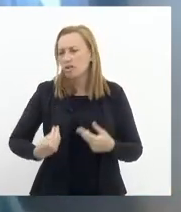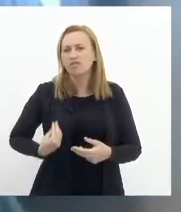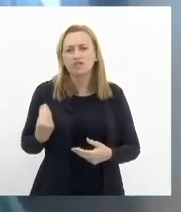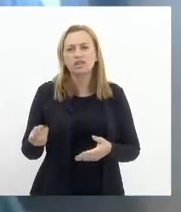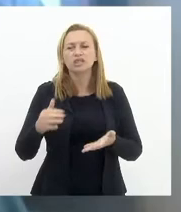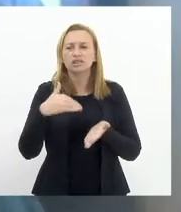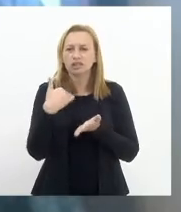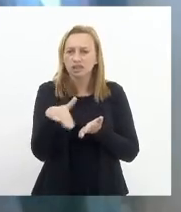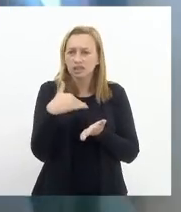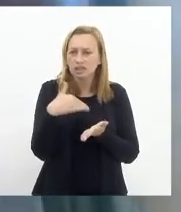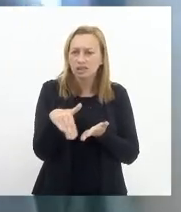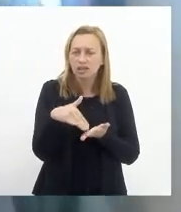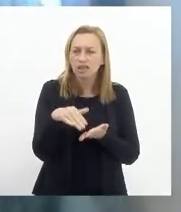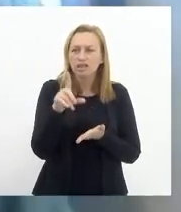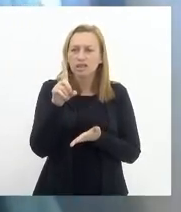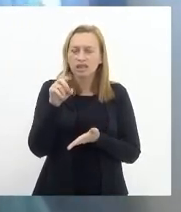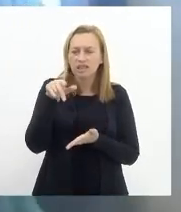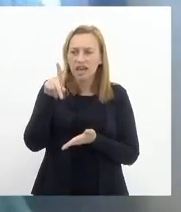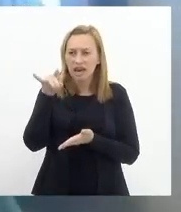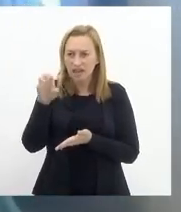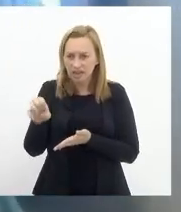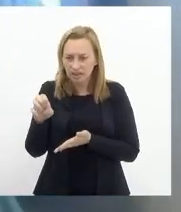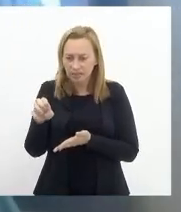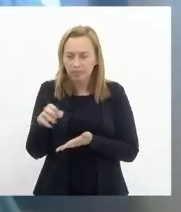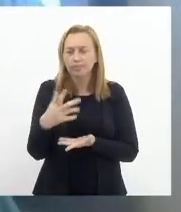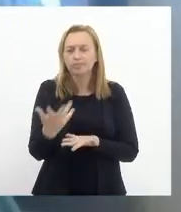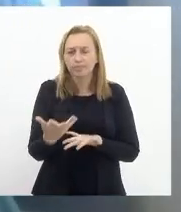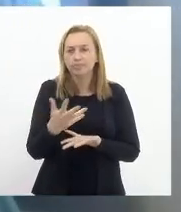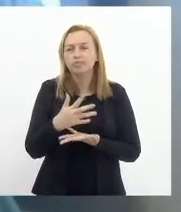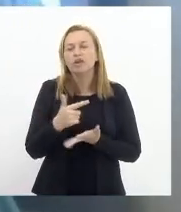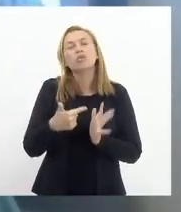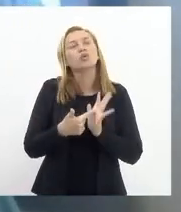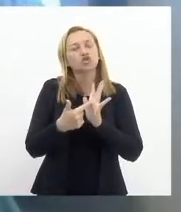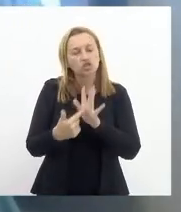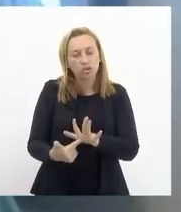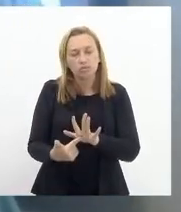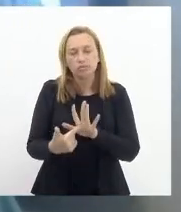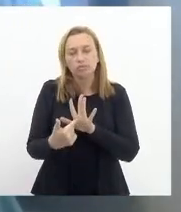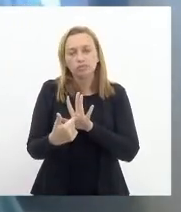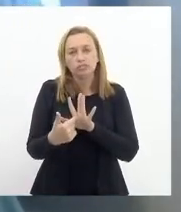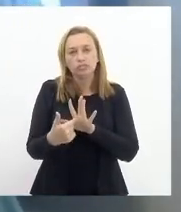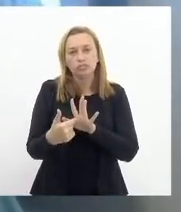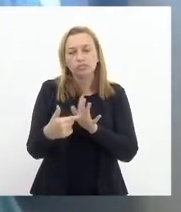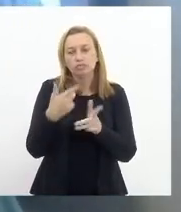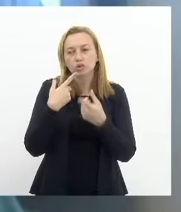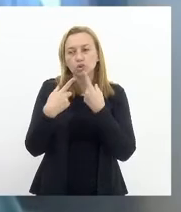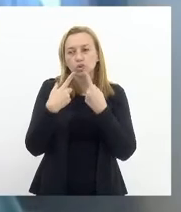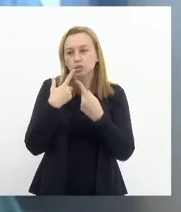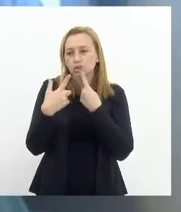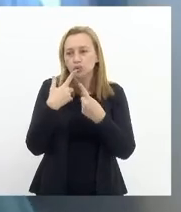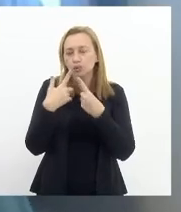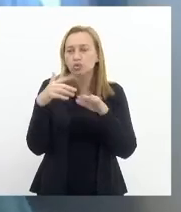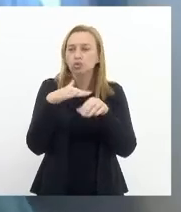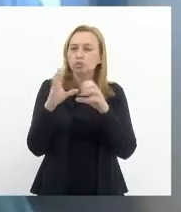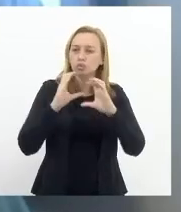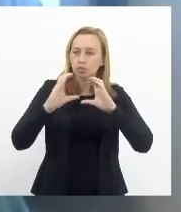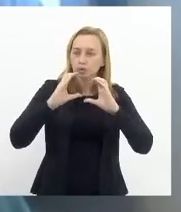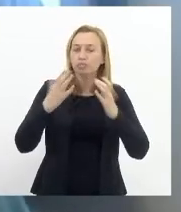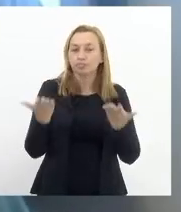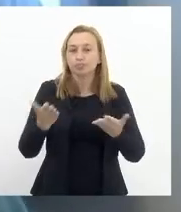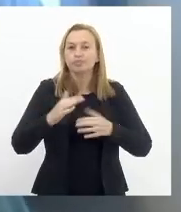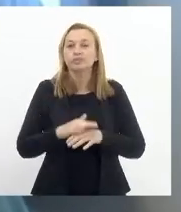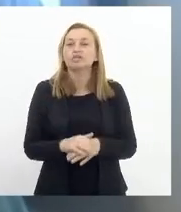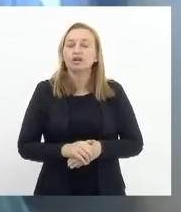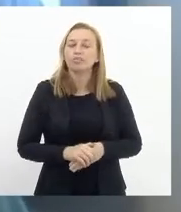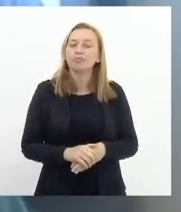da secretária daniele barros tem se mostrado dialogante comunicativo eu